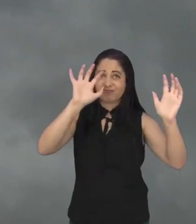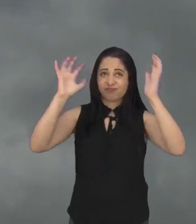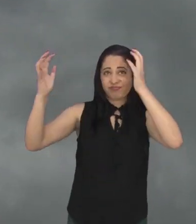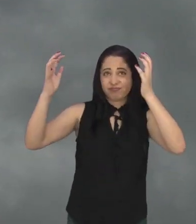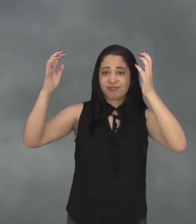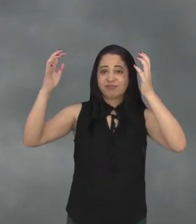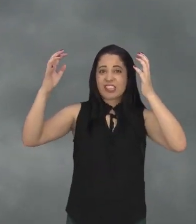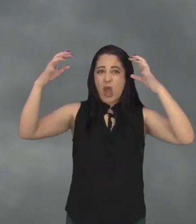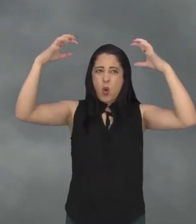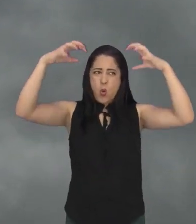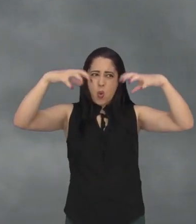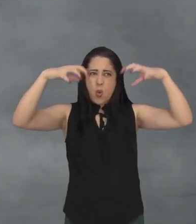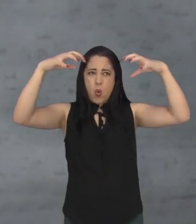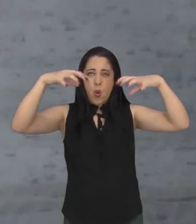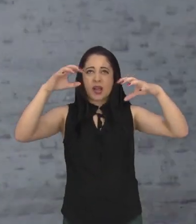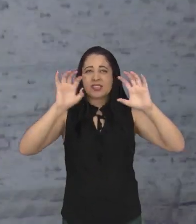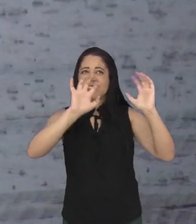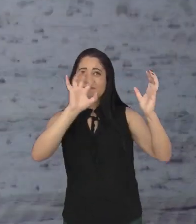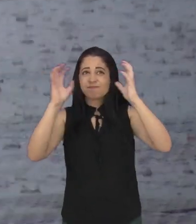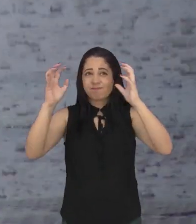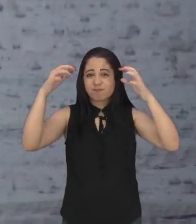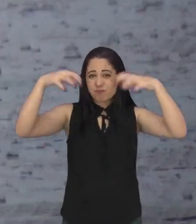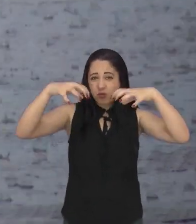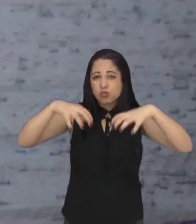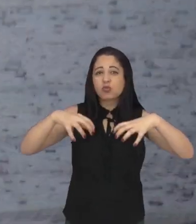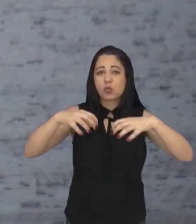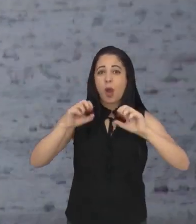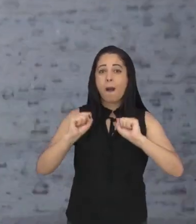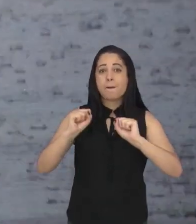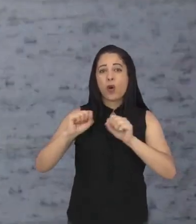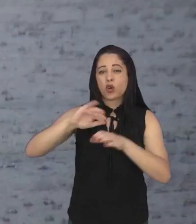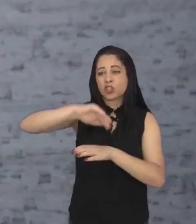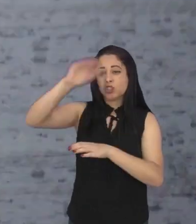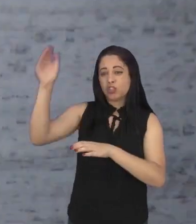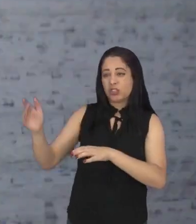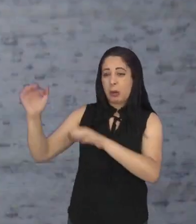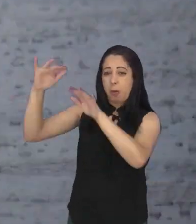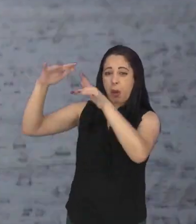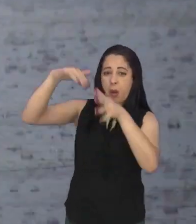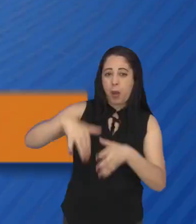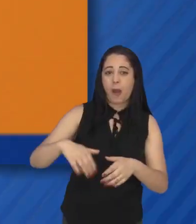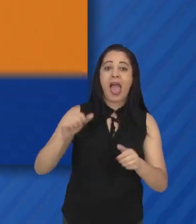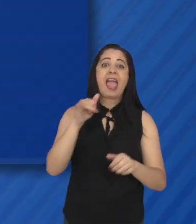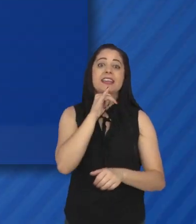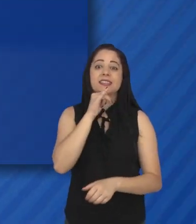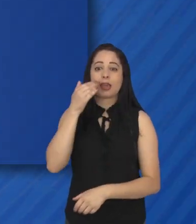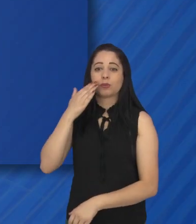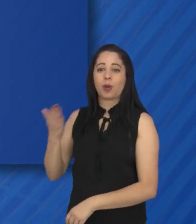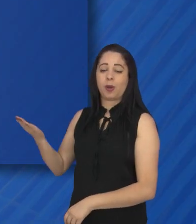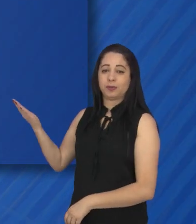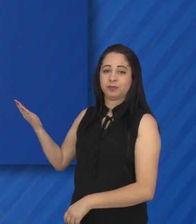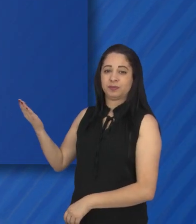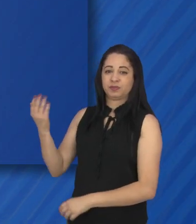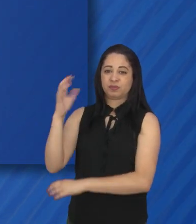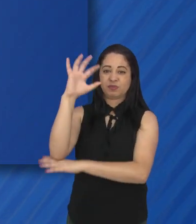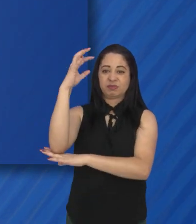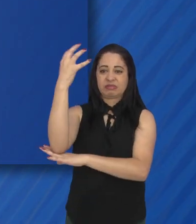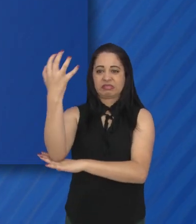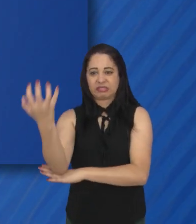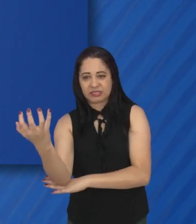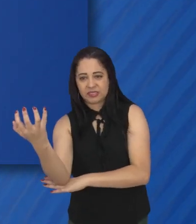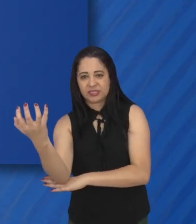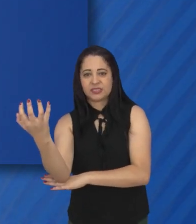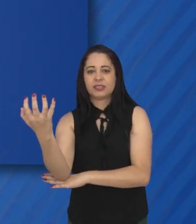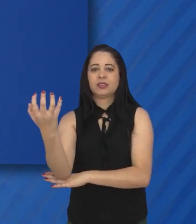previsões meteorológicas e indica alguns sinais de perigo em situações de desastres, como árvores e postes